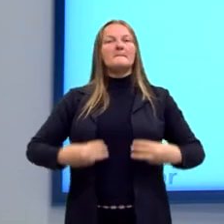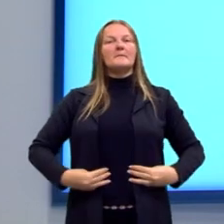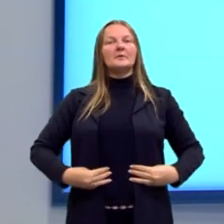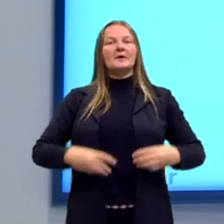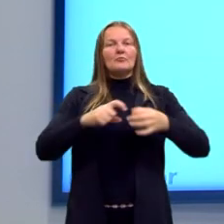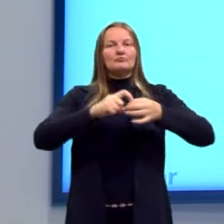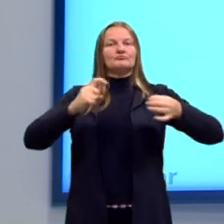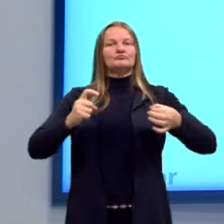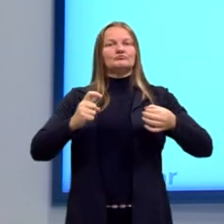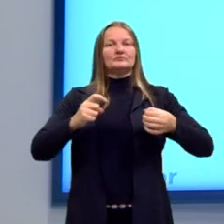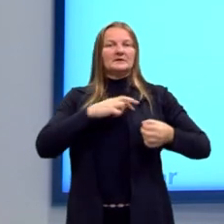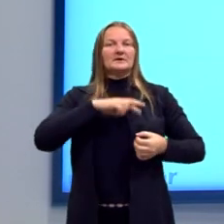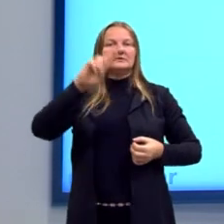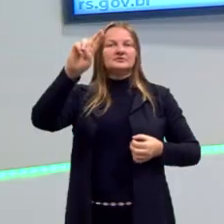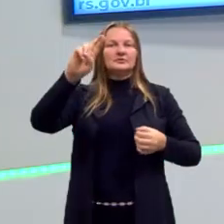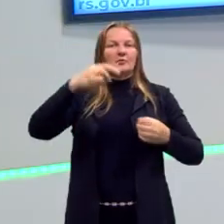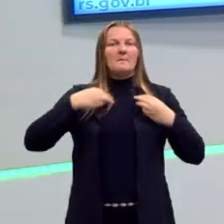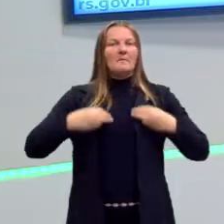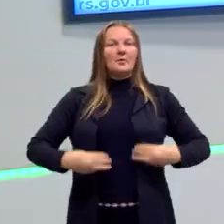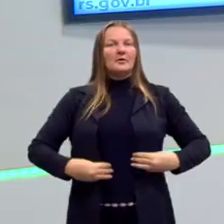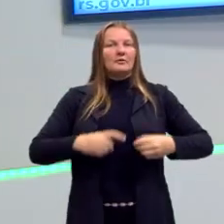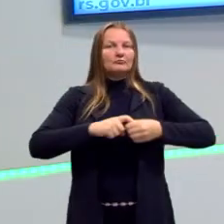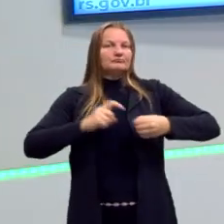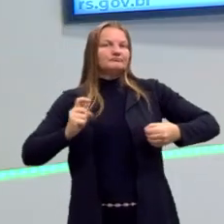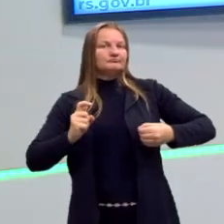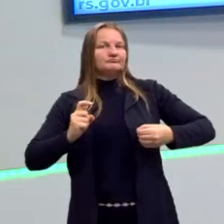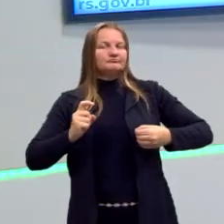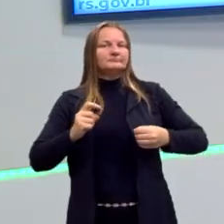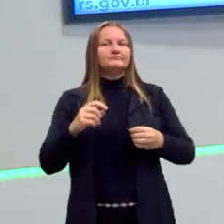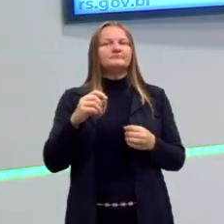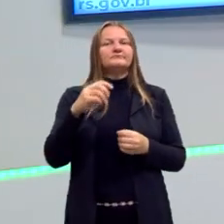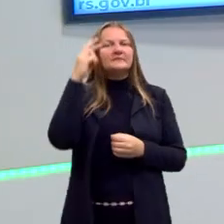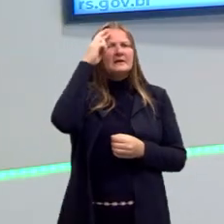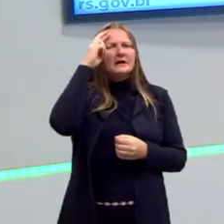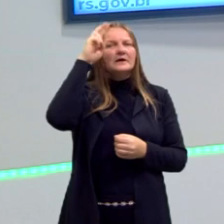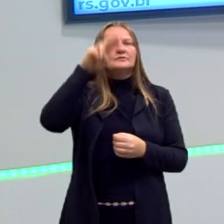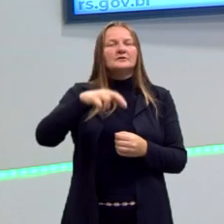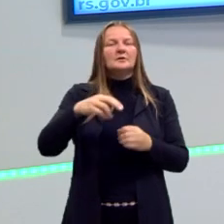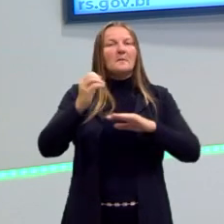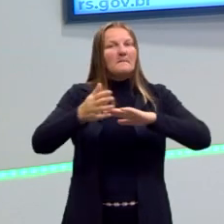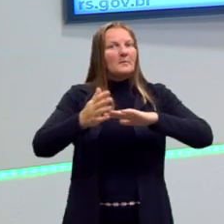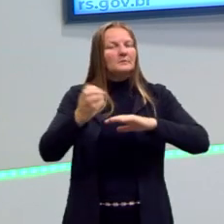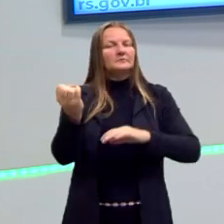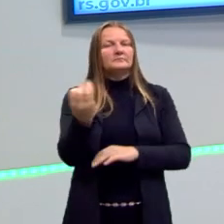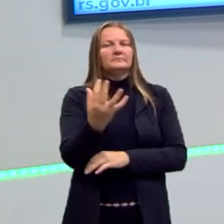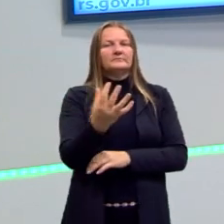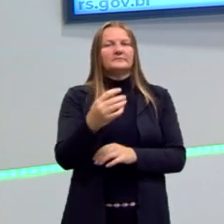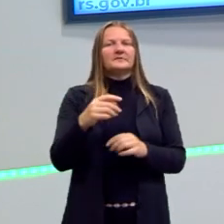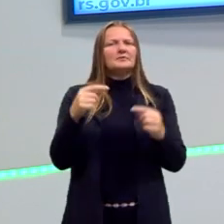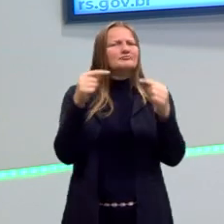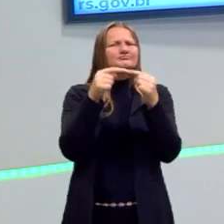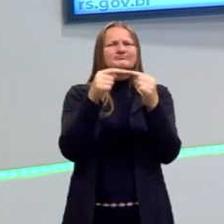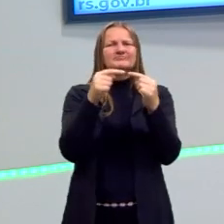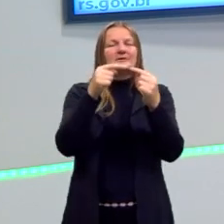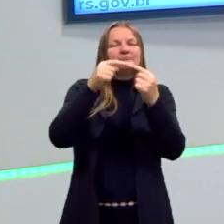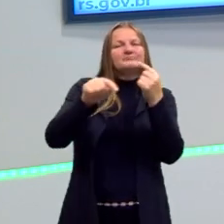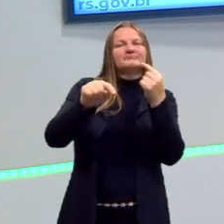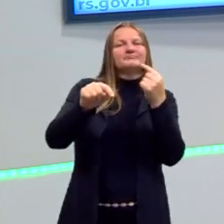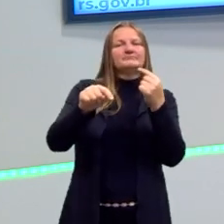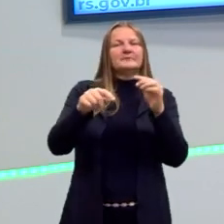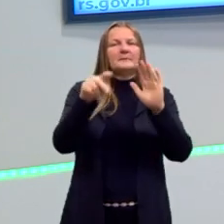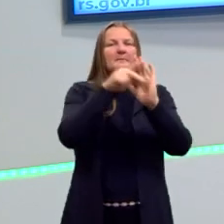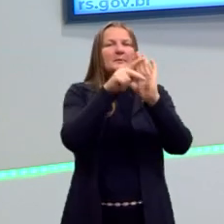religião. Ele faz esse processo, ele é racional, ele é racionalista, ele é moderno, ele não concorda mais com os